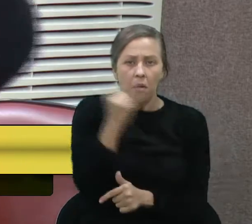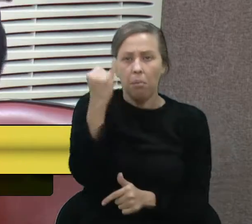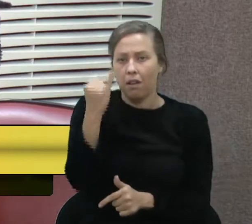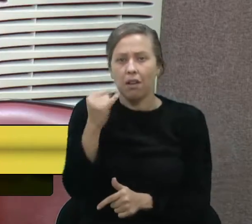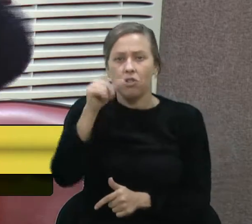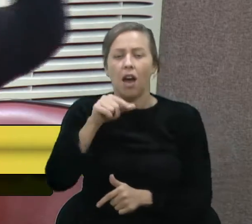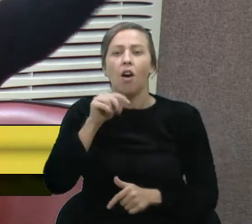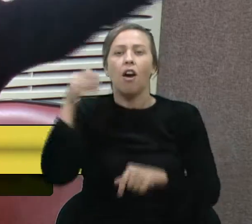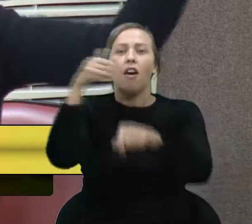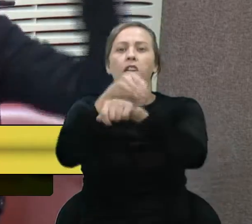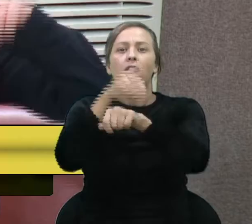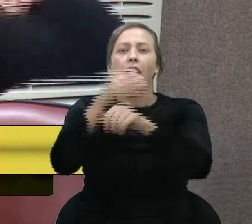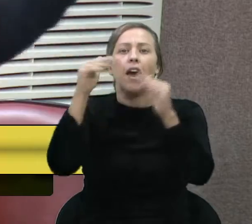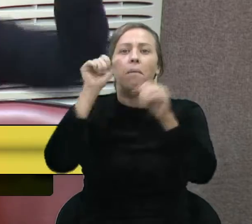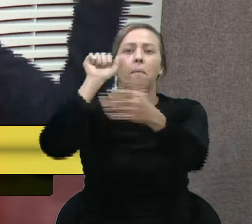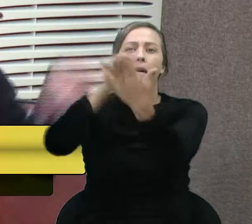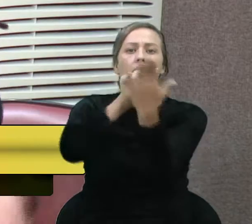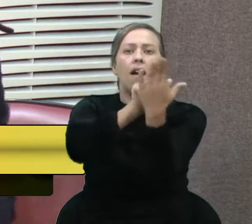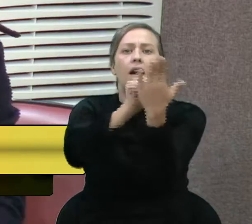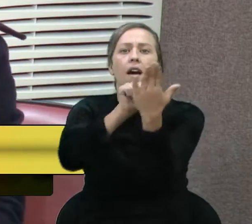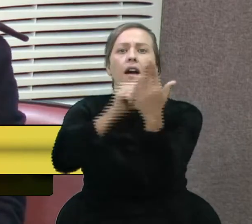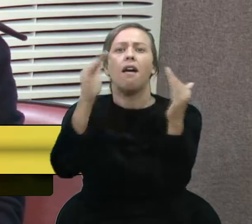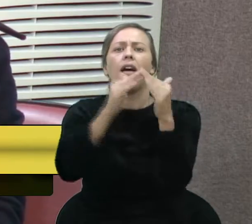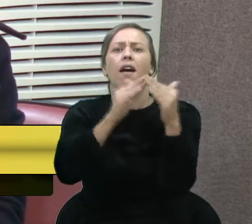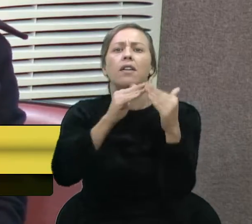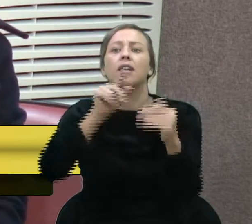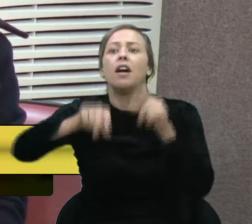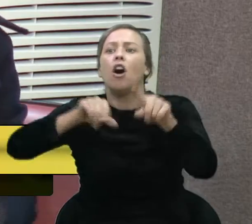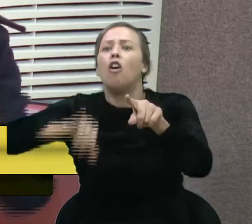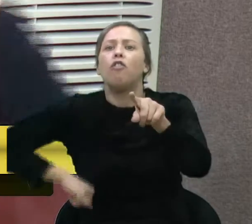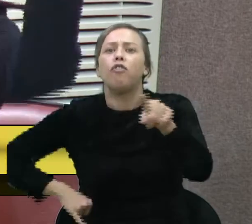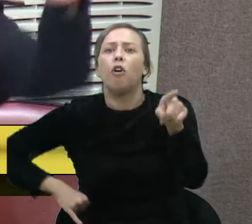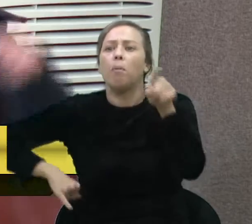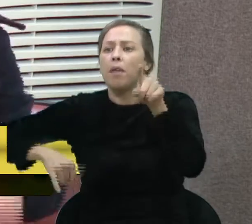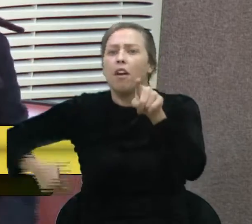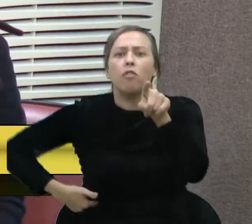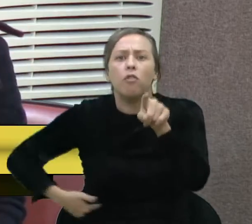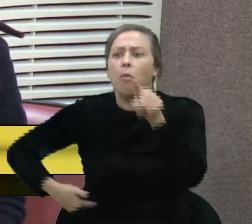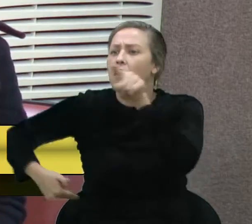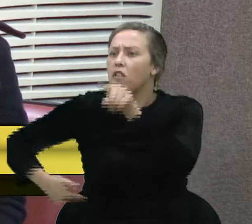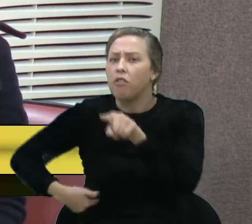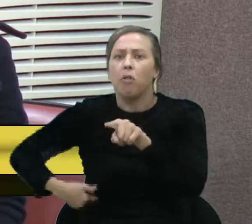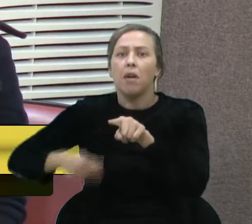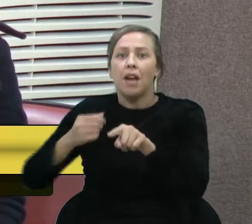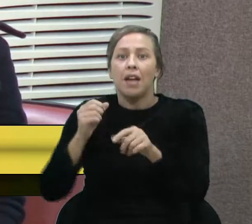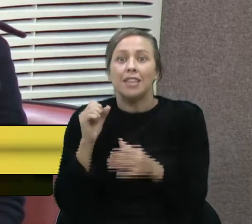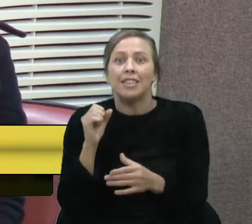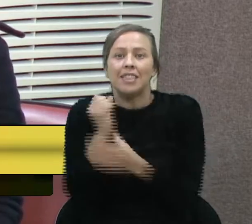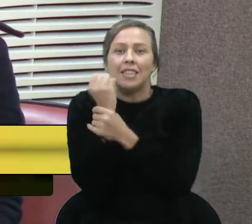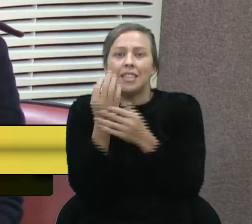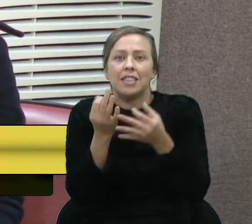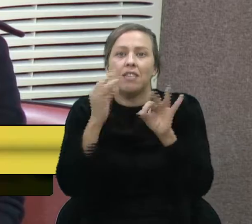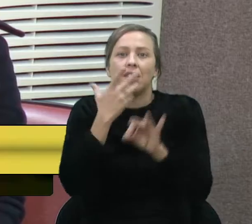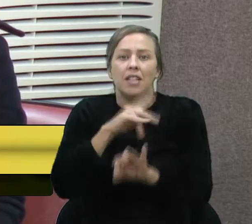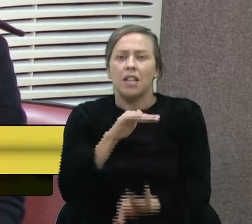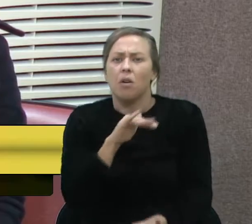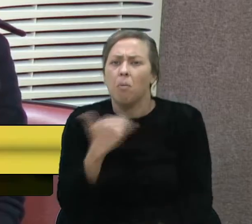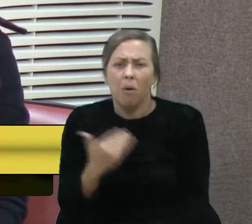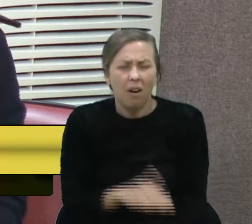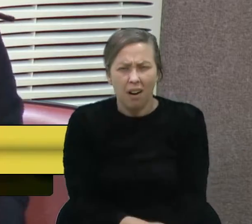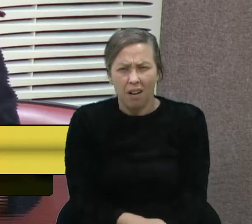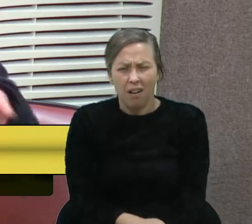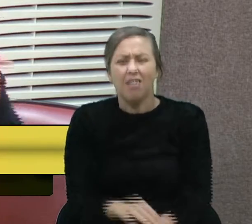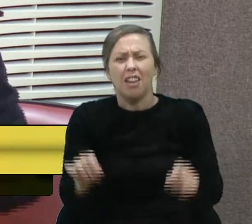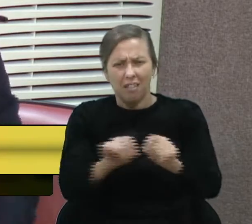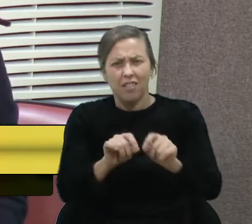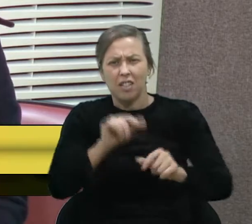que é quem vai lá de casa em casa descobrir quem é que está passando fome, para garantir que as nossas crianças não morram de desnutrição. E está